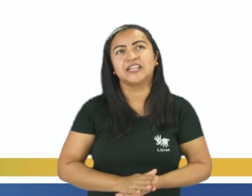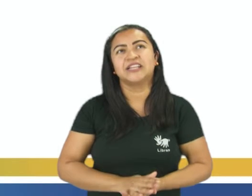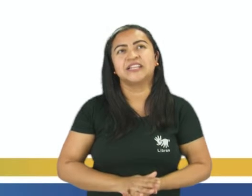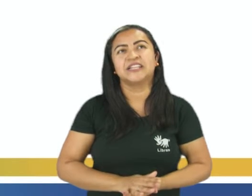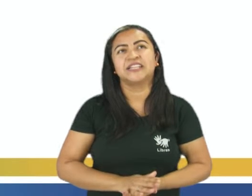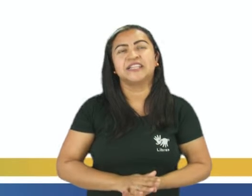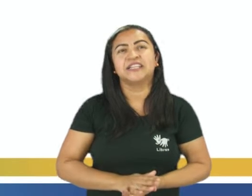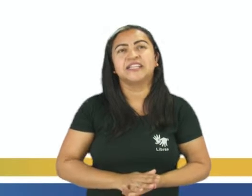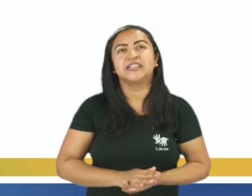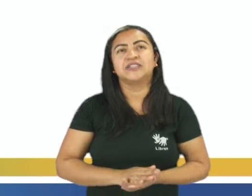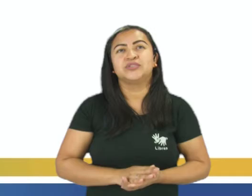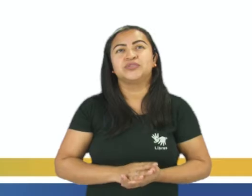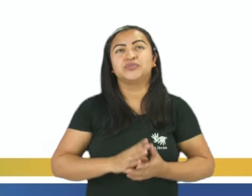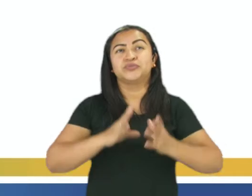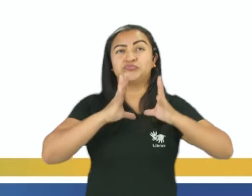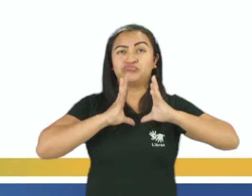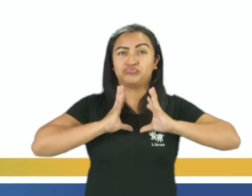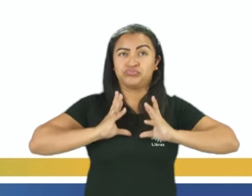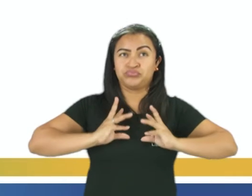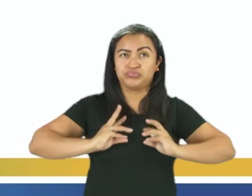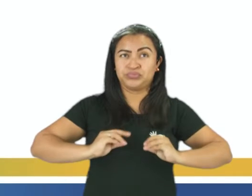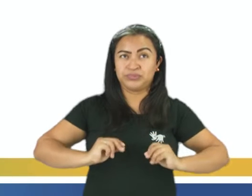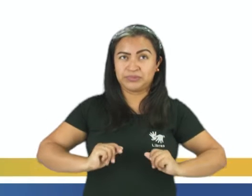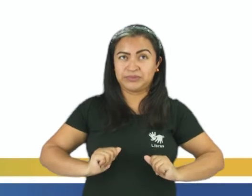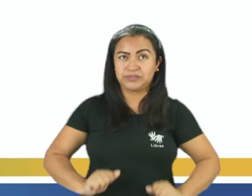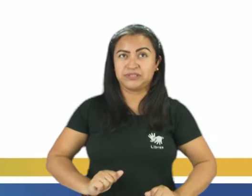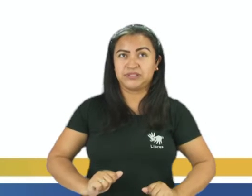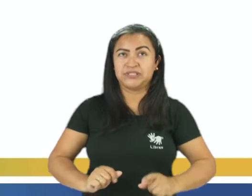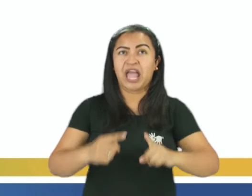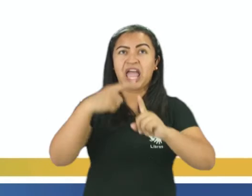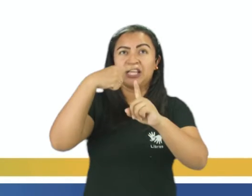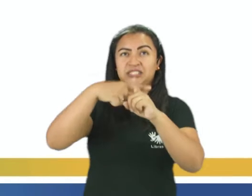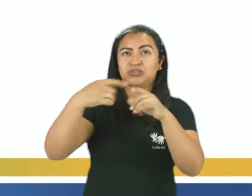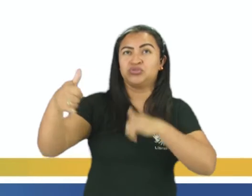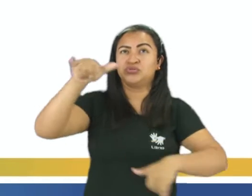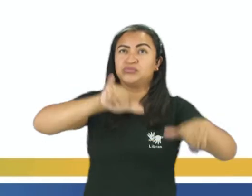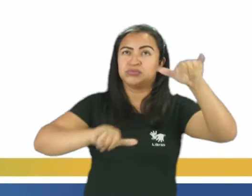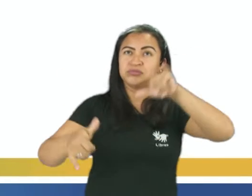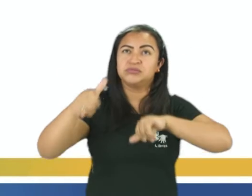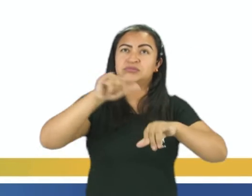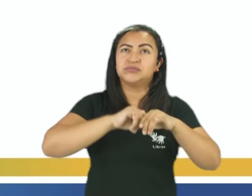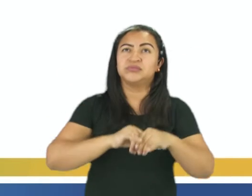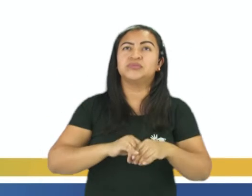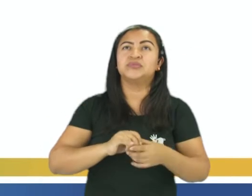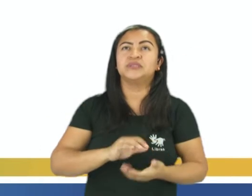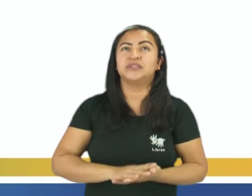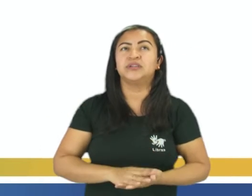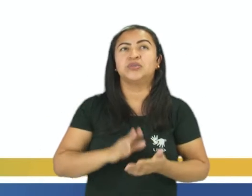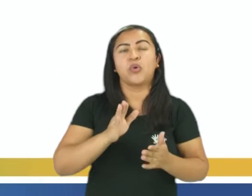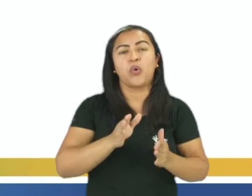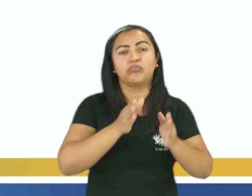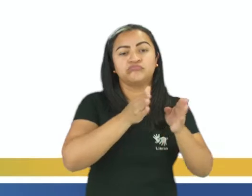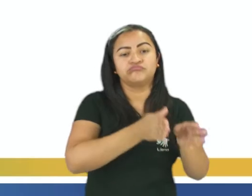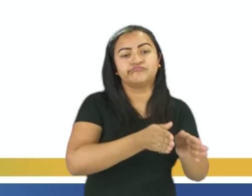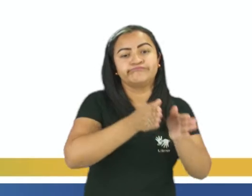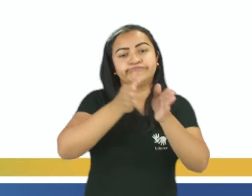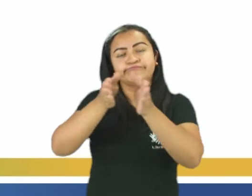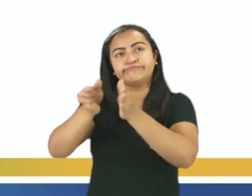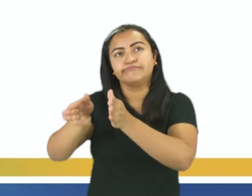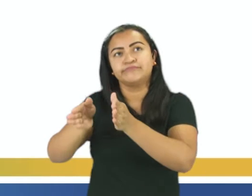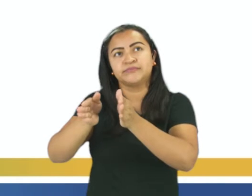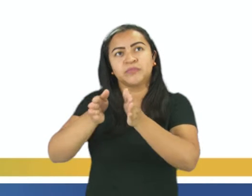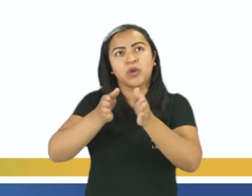Desinfecção. Adição de produto químico sanitizante ao efluente líquido. Ou encaminhamento